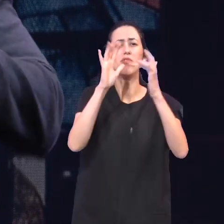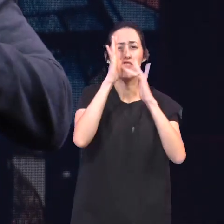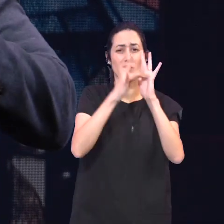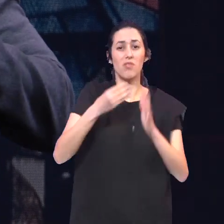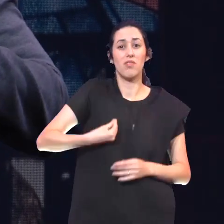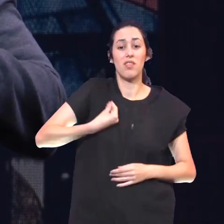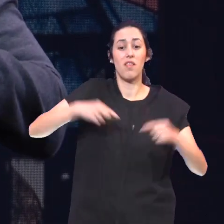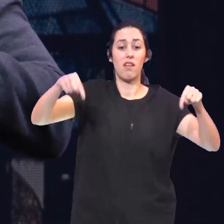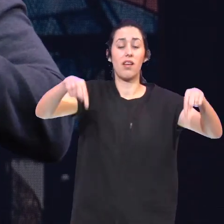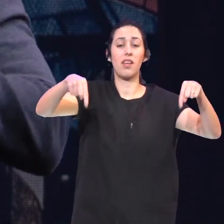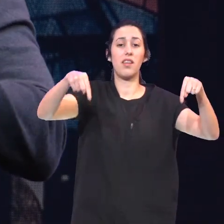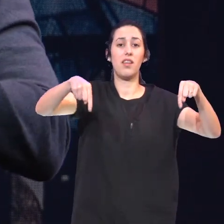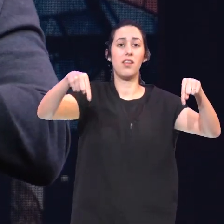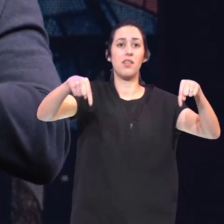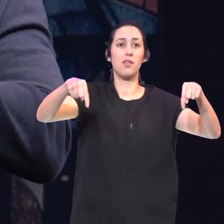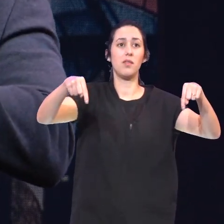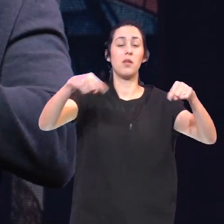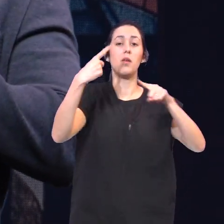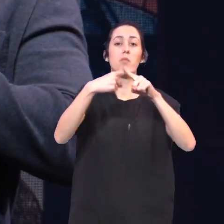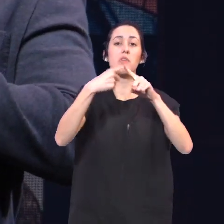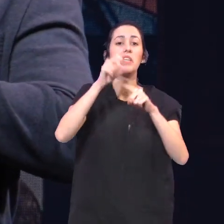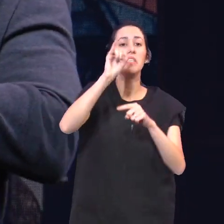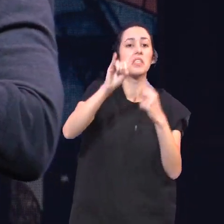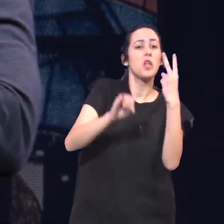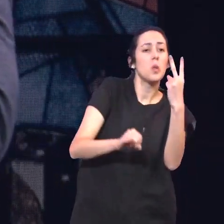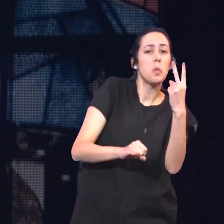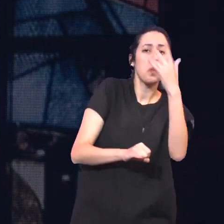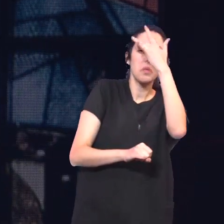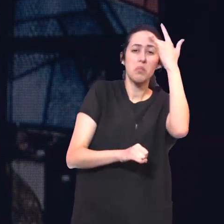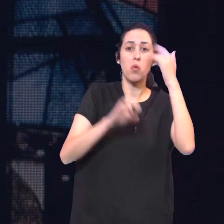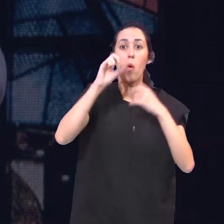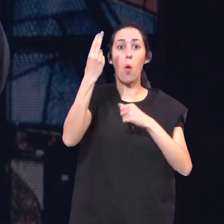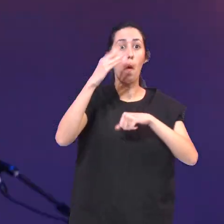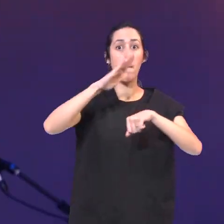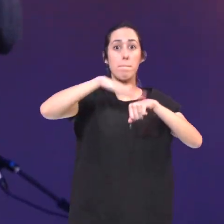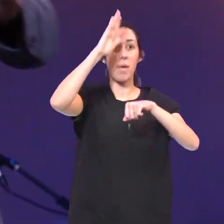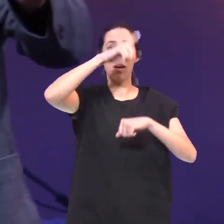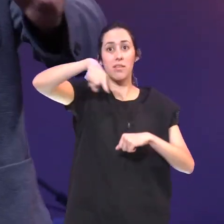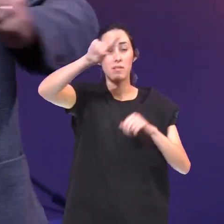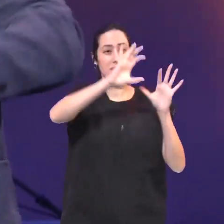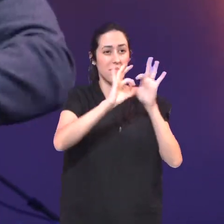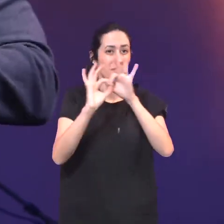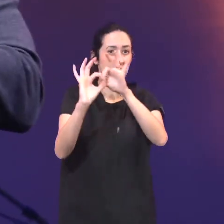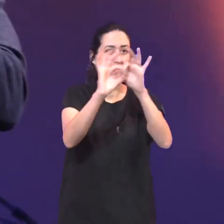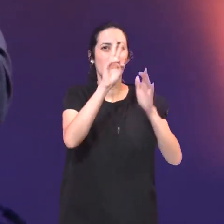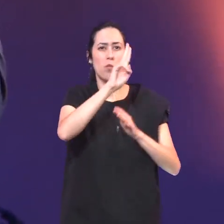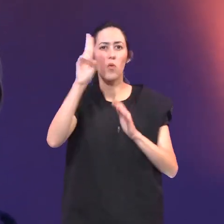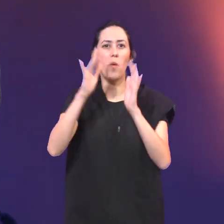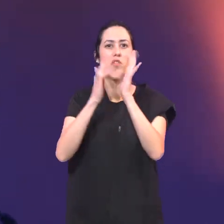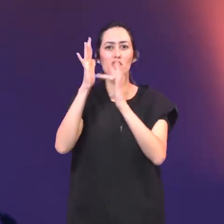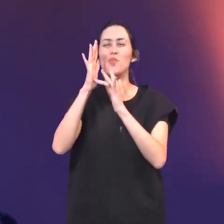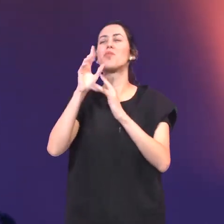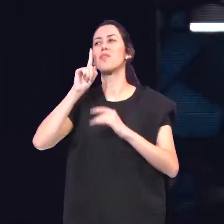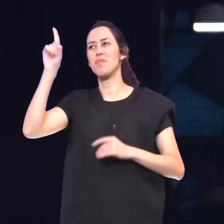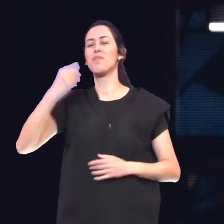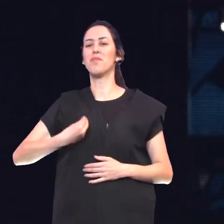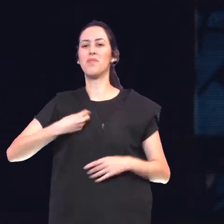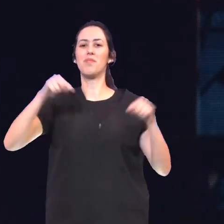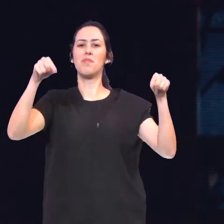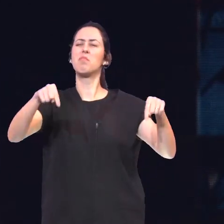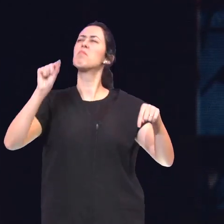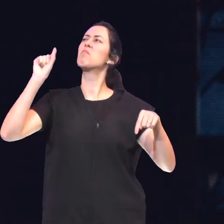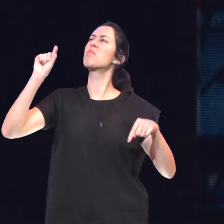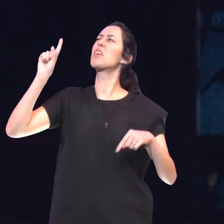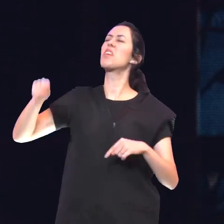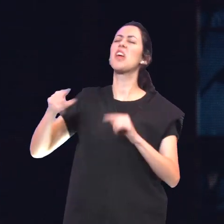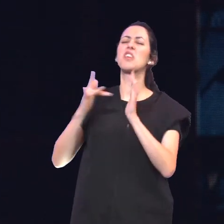Aqui Porque onde Dois ou mais Estão reunidos No nome dele Ele está presente Quem é Esse Jesus